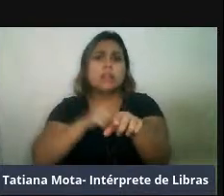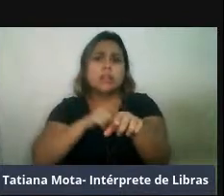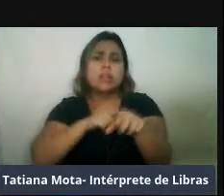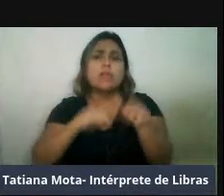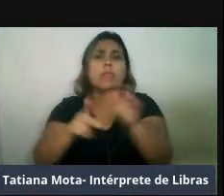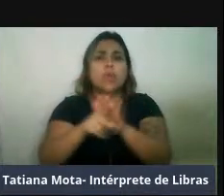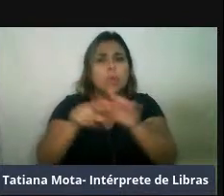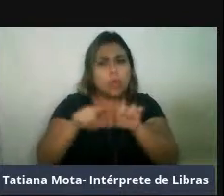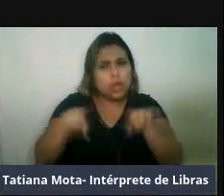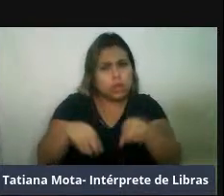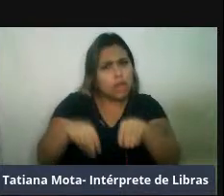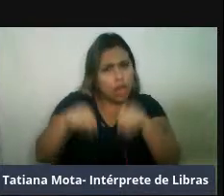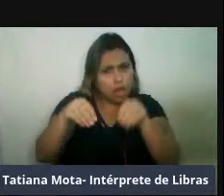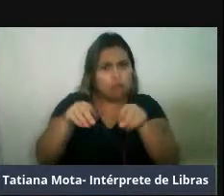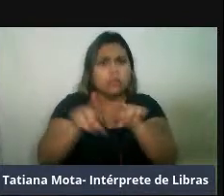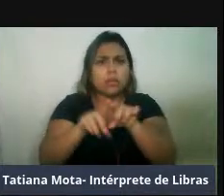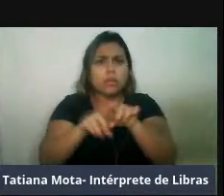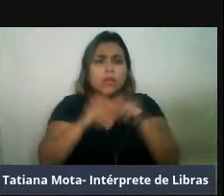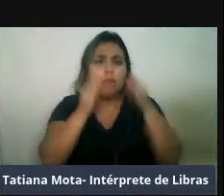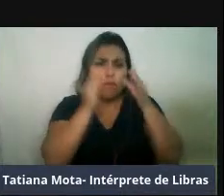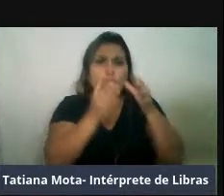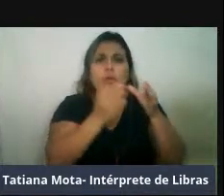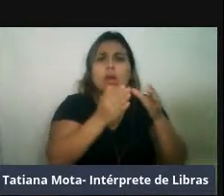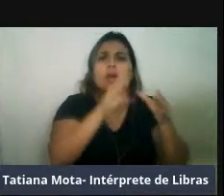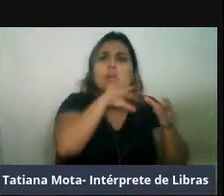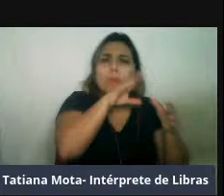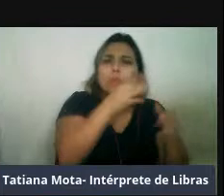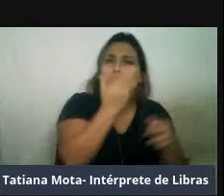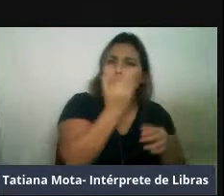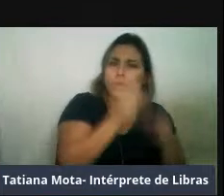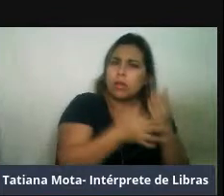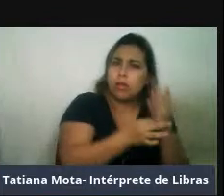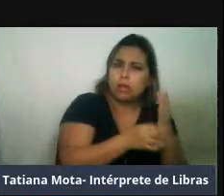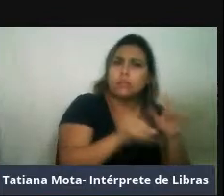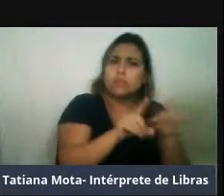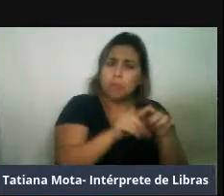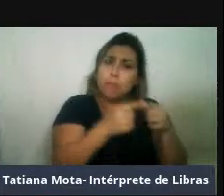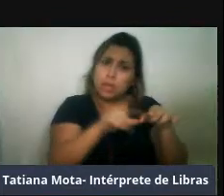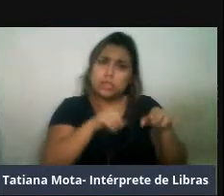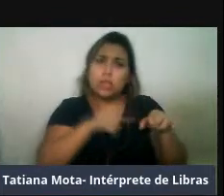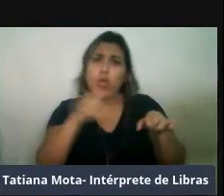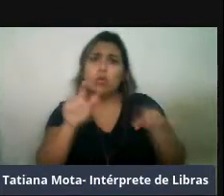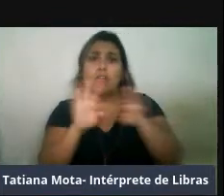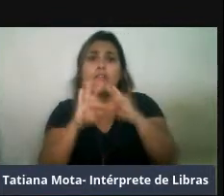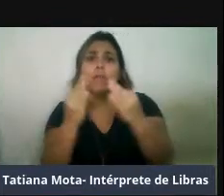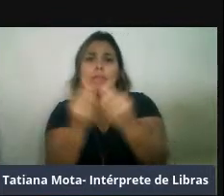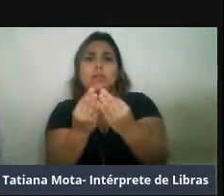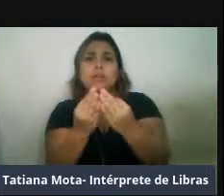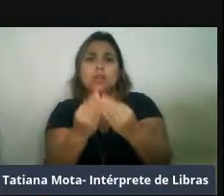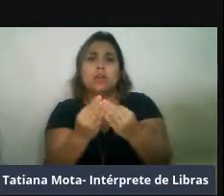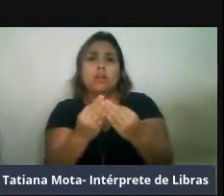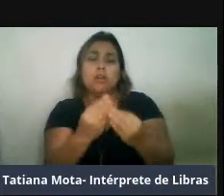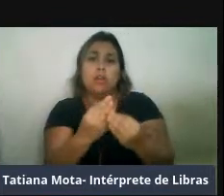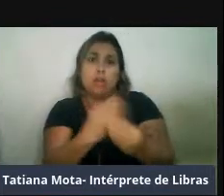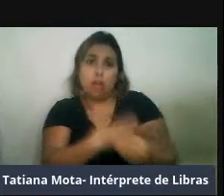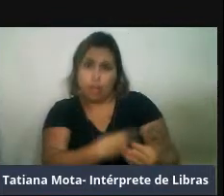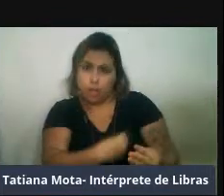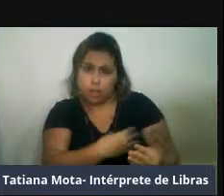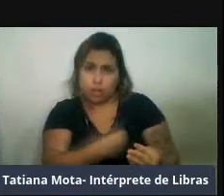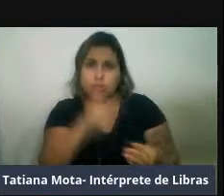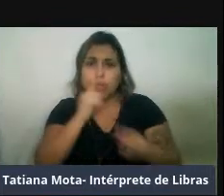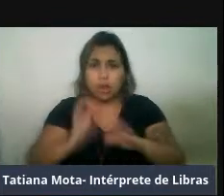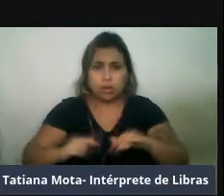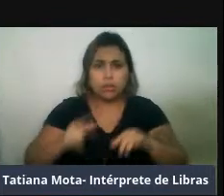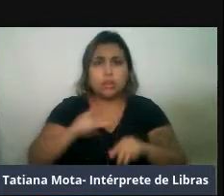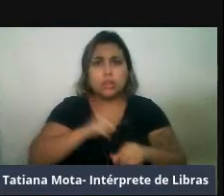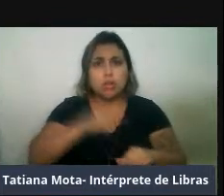carnívora, mas que têm algumas famílias que se especializaram nos ambientes marinhos, né, como é o caso dos penípedes, que